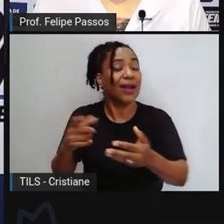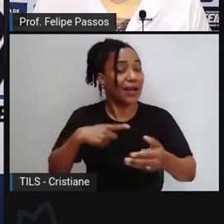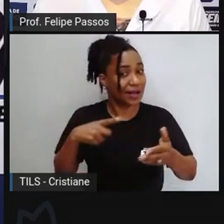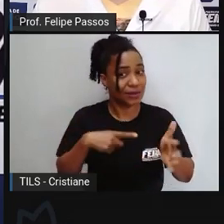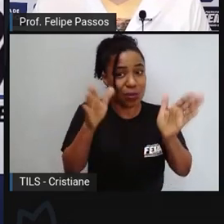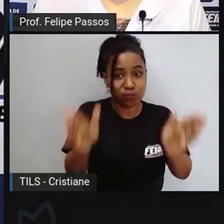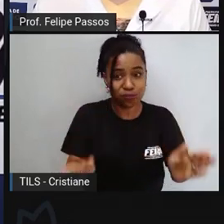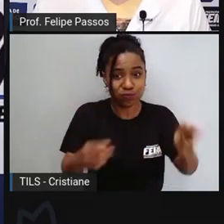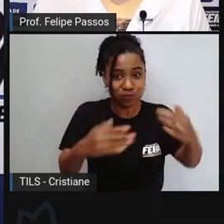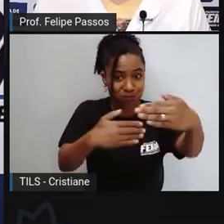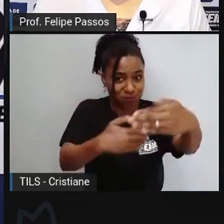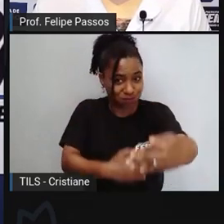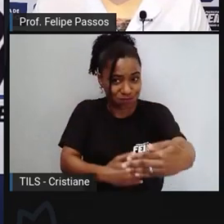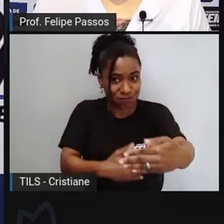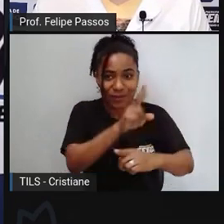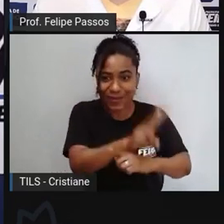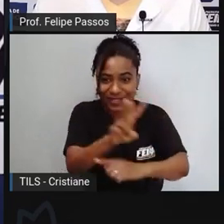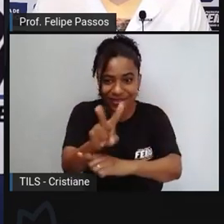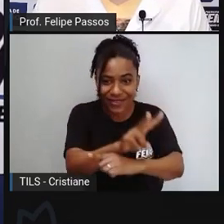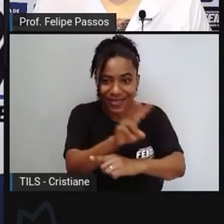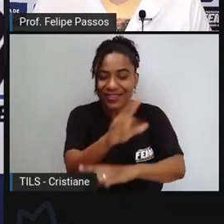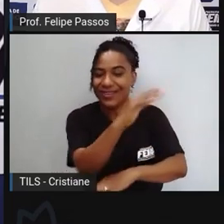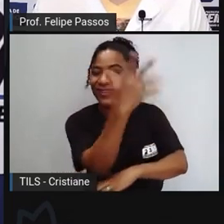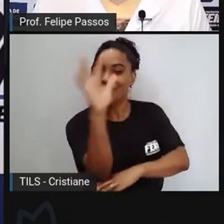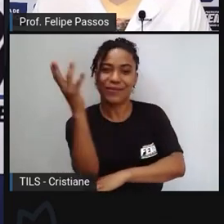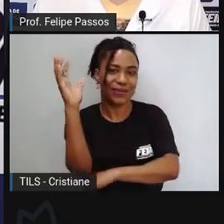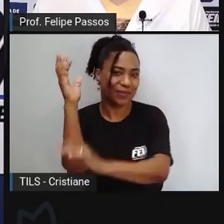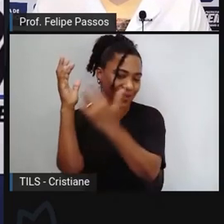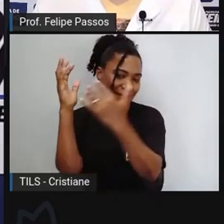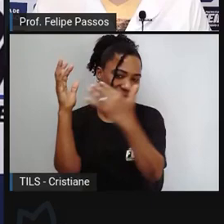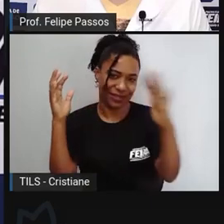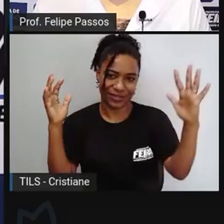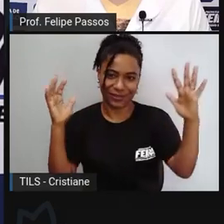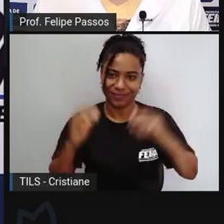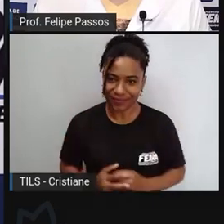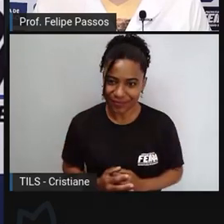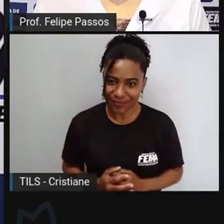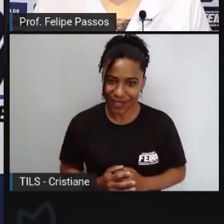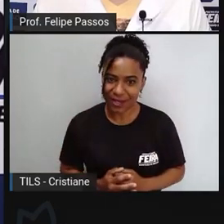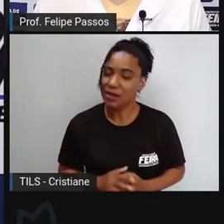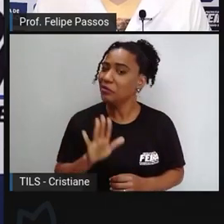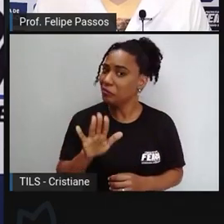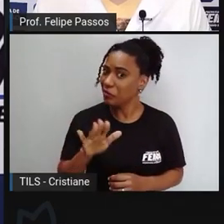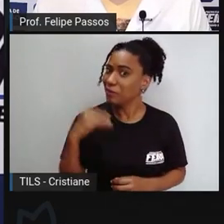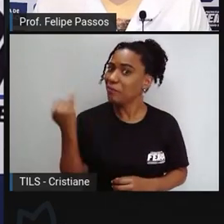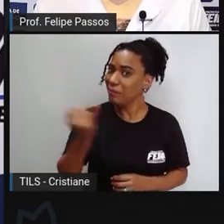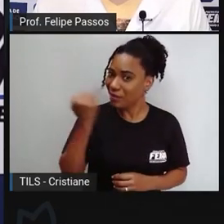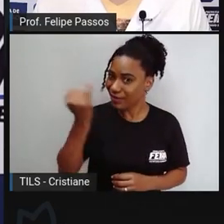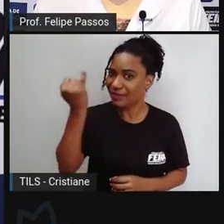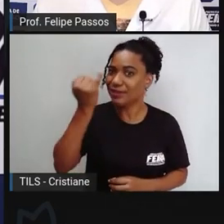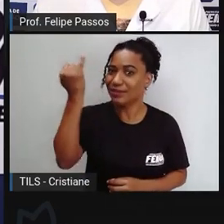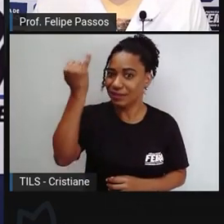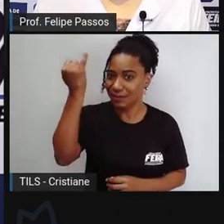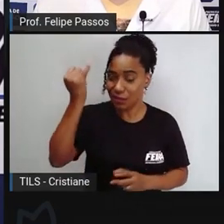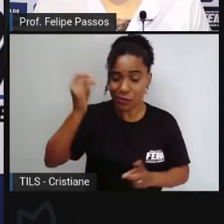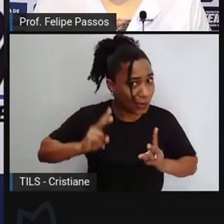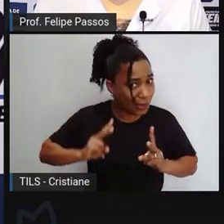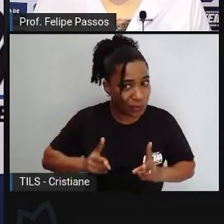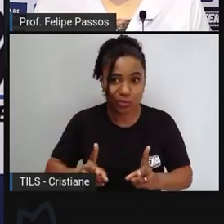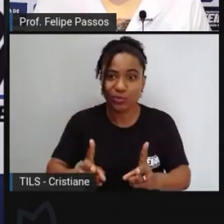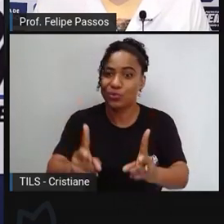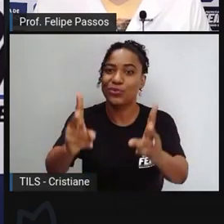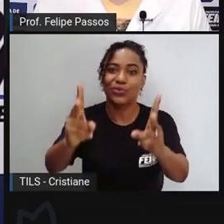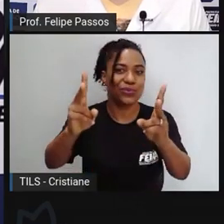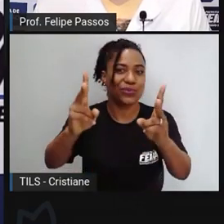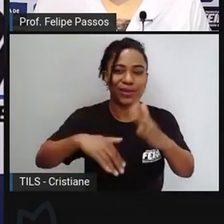O mais importante é que nós prosseguimos. Em 1992, eu